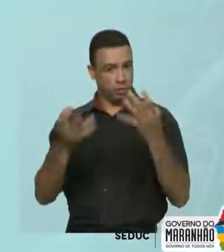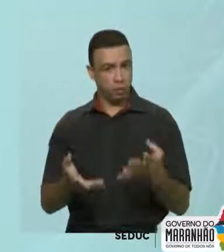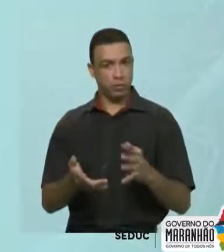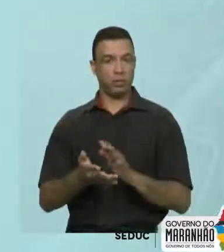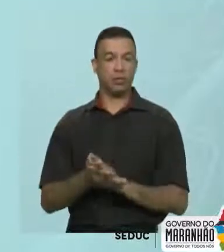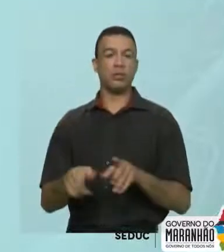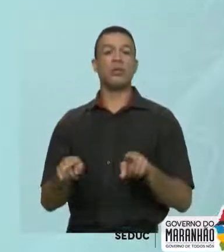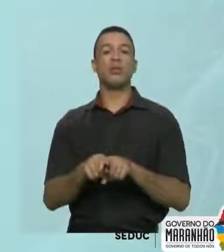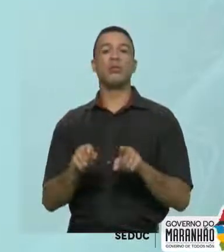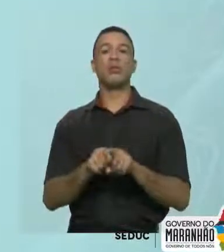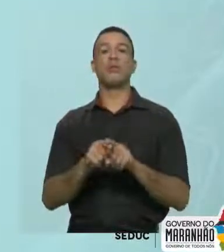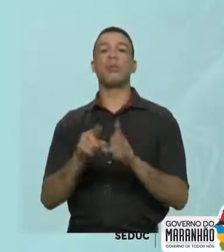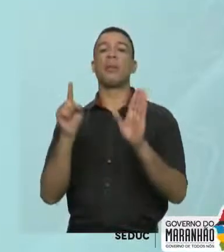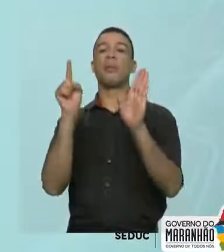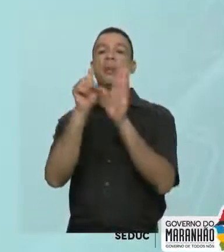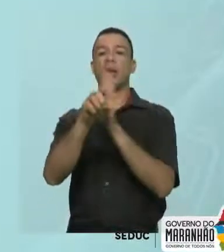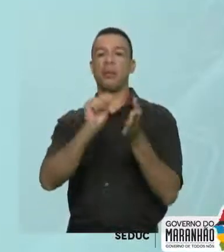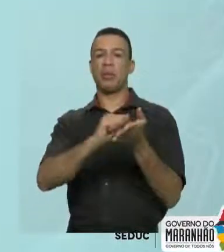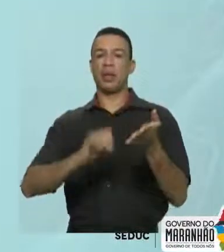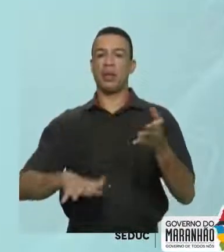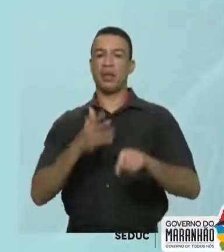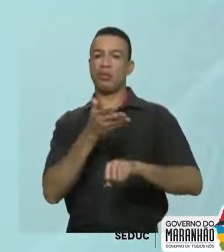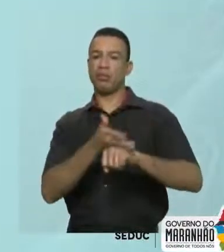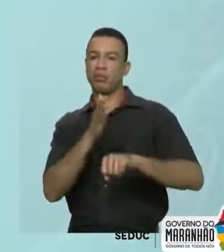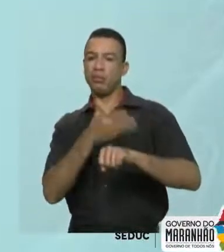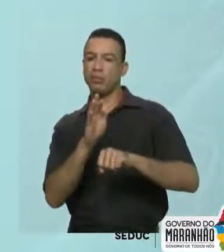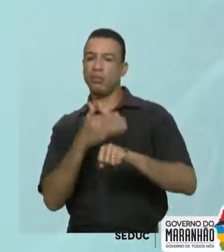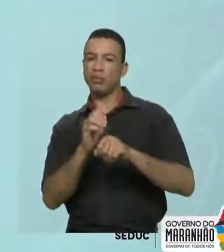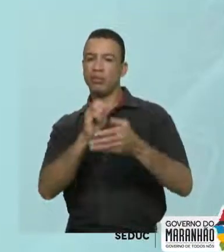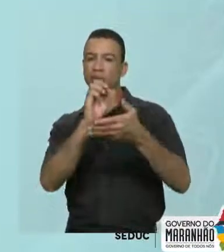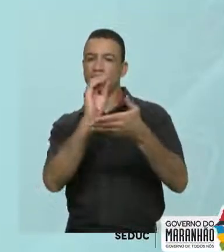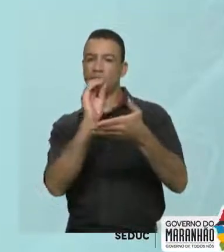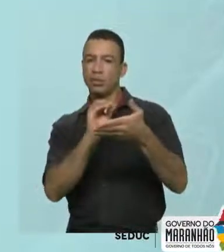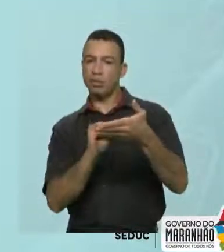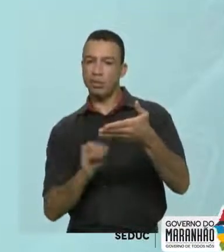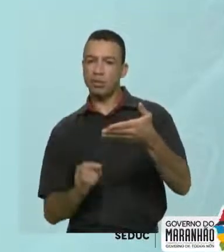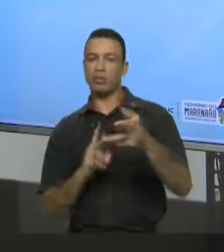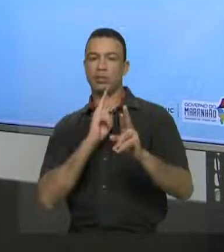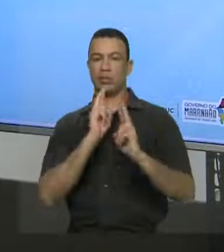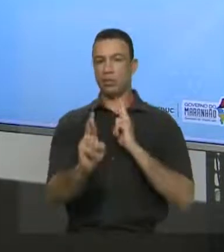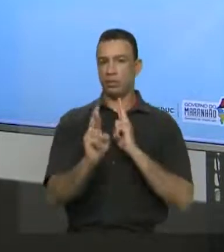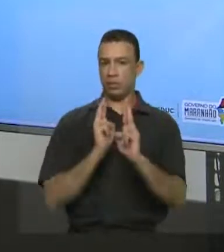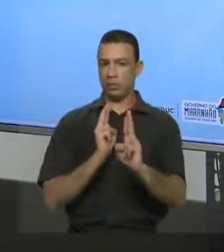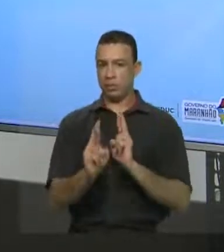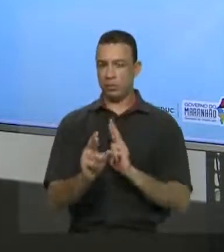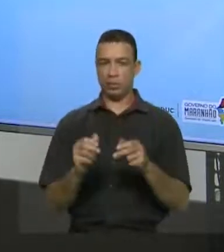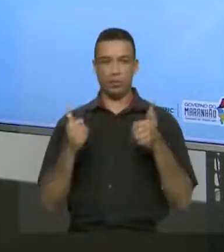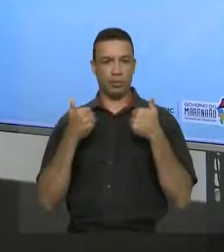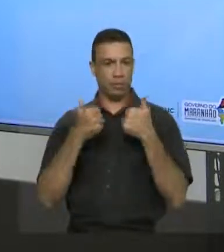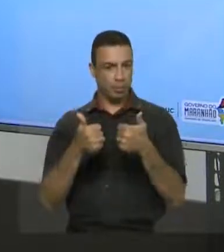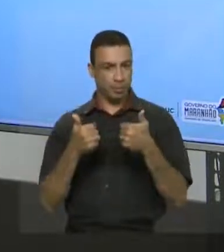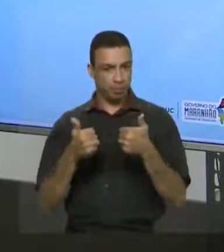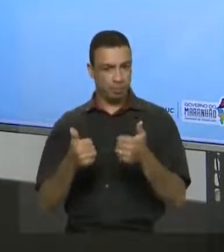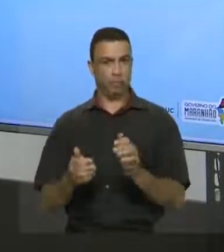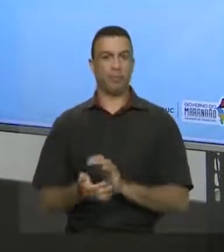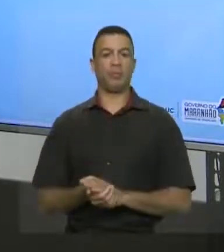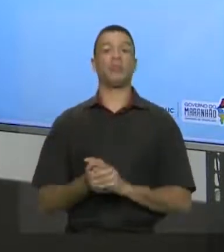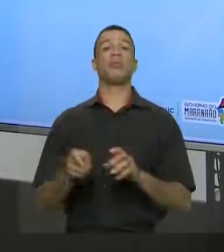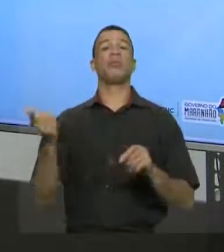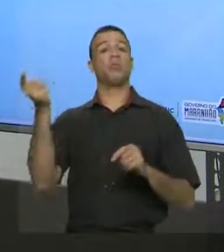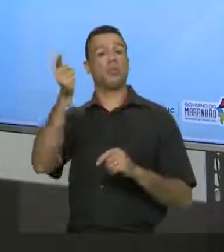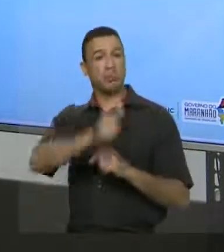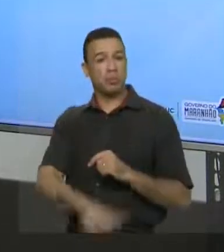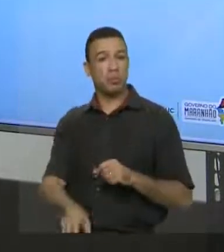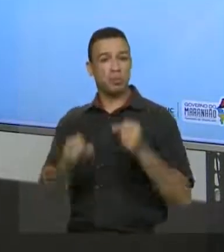resolvendo questões de fixação sobre a aula de hoje. Tudo bem? Mais uma vez também reforçando a